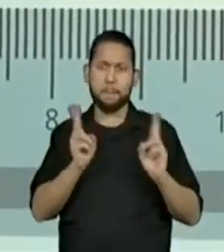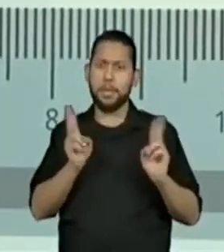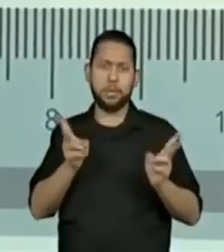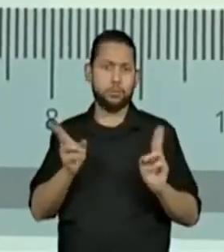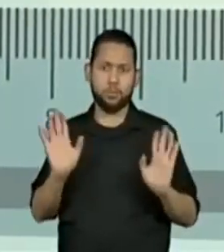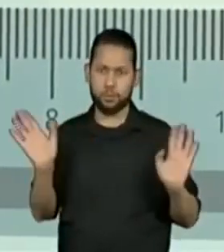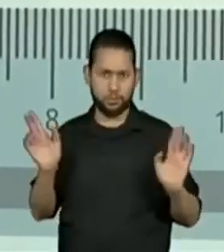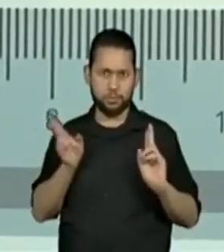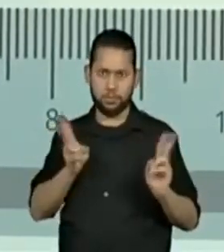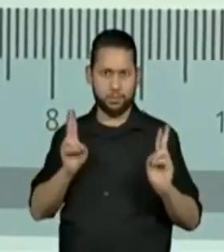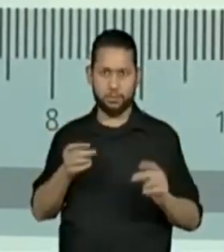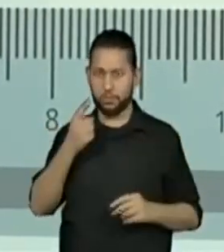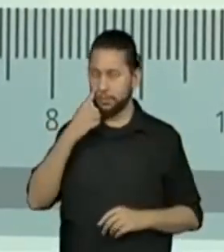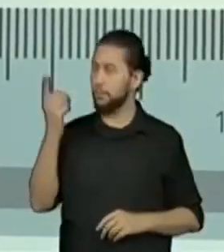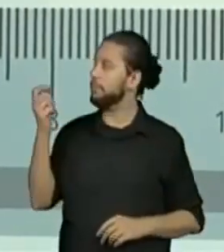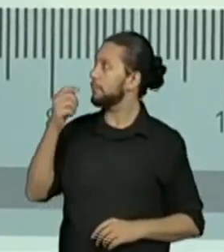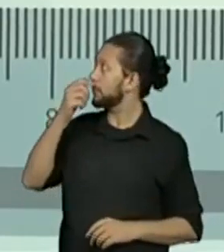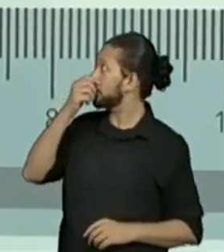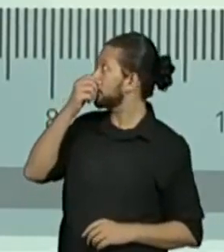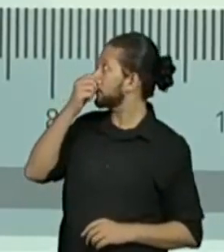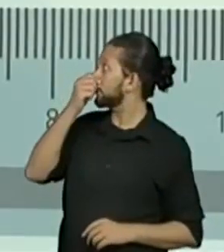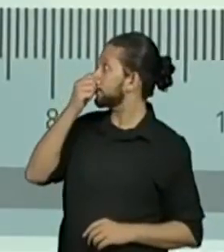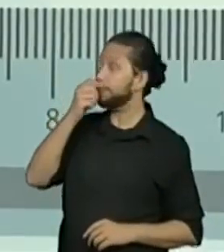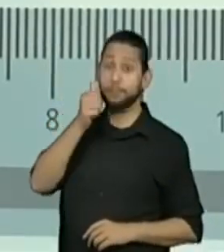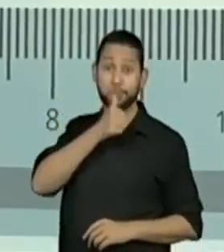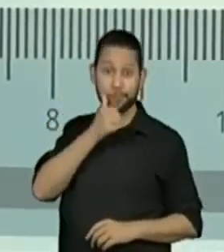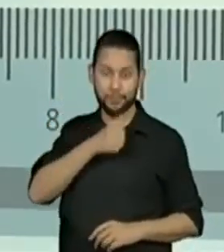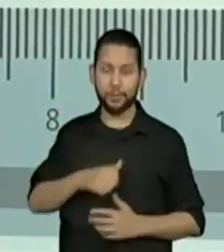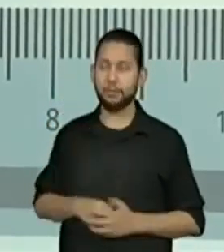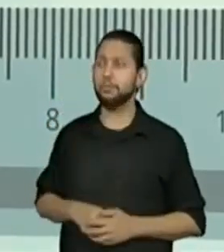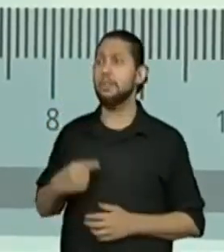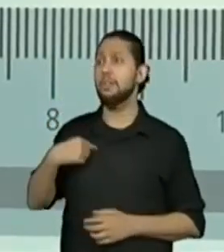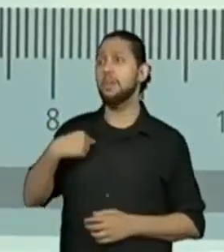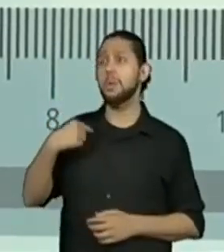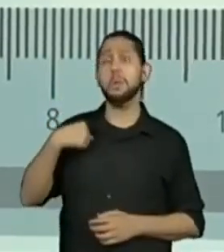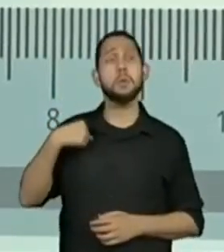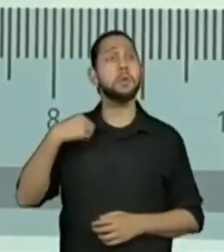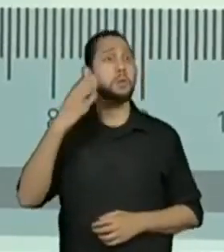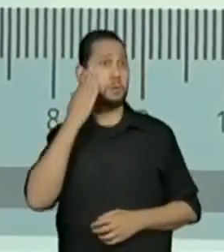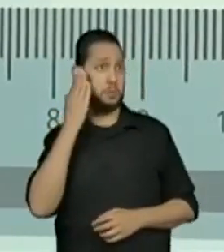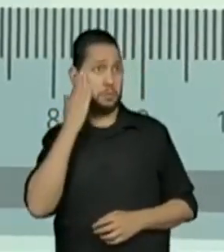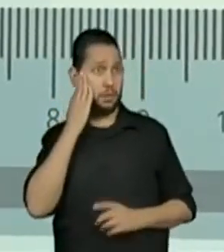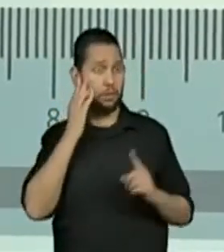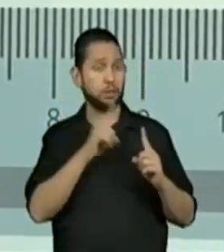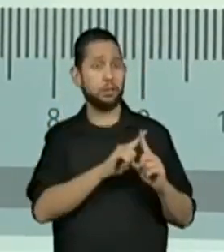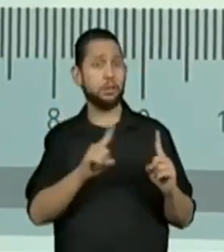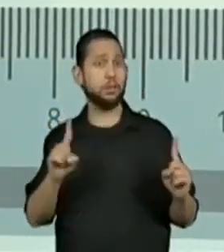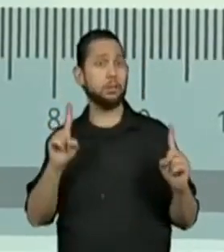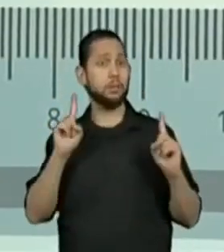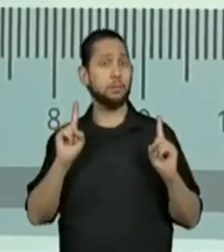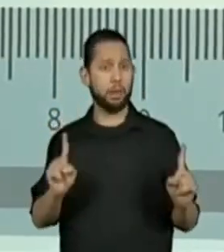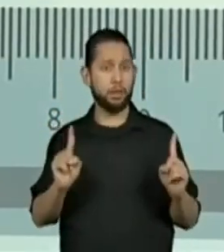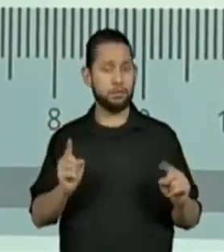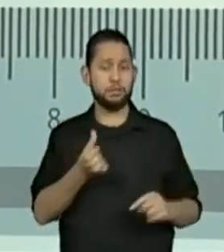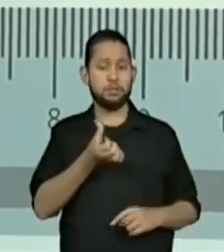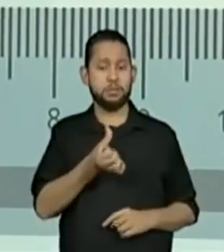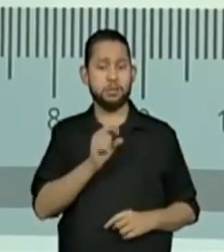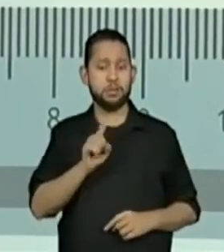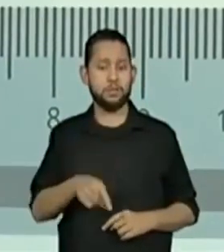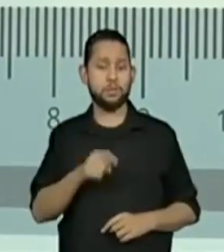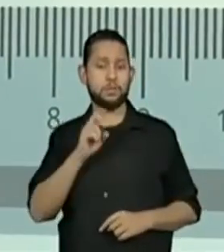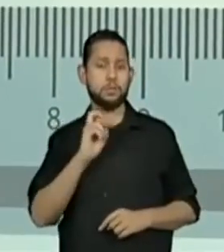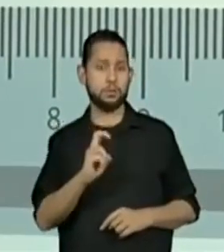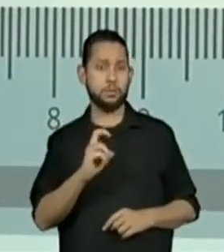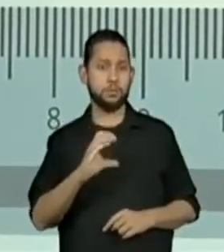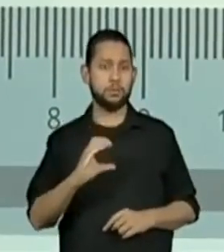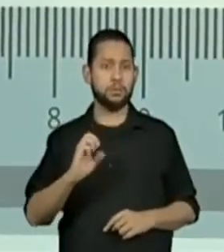Observem aí a marcação do lápis. Laura, eu sei. Ele mede 6,5